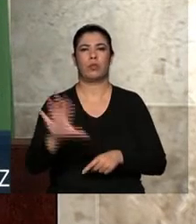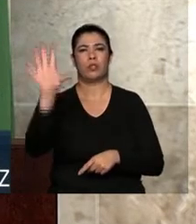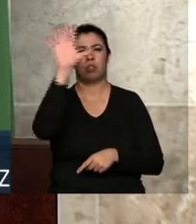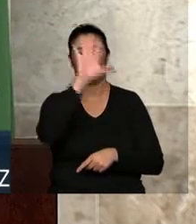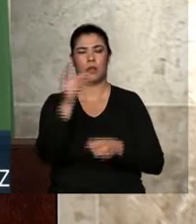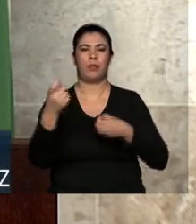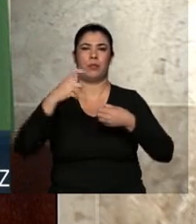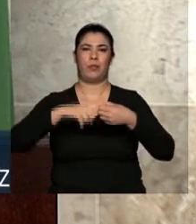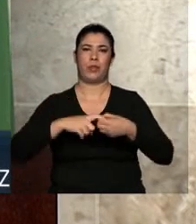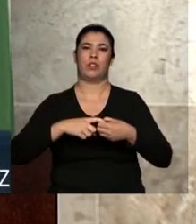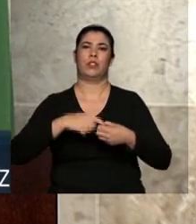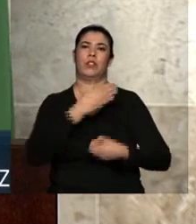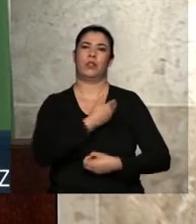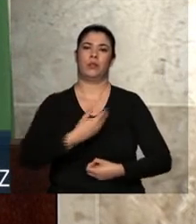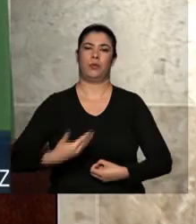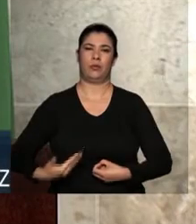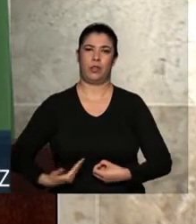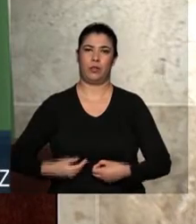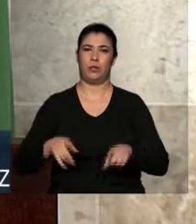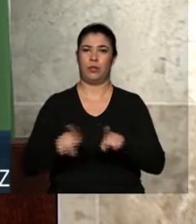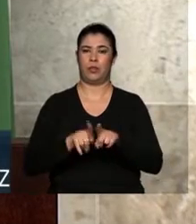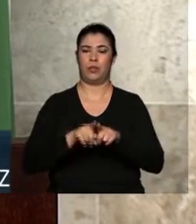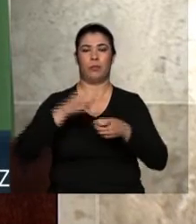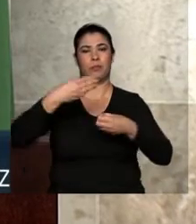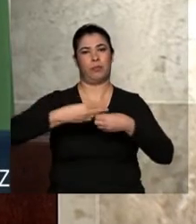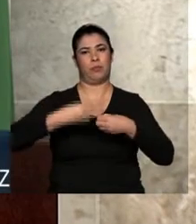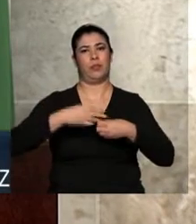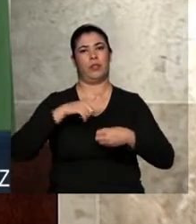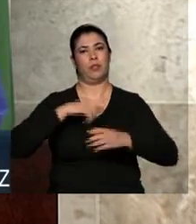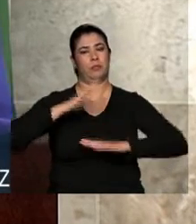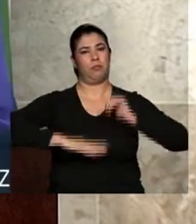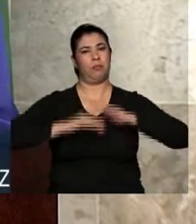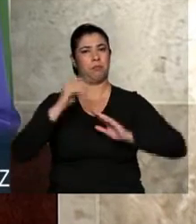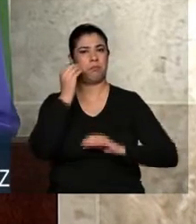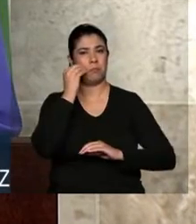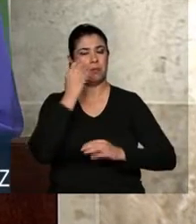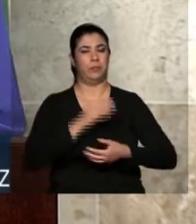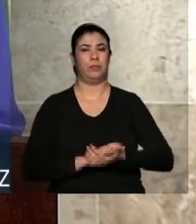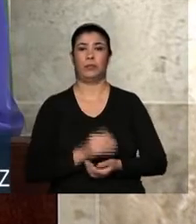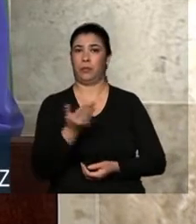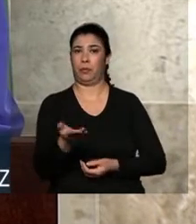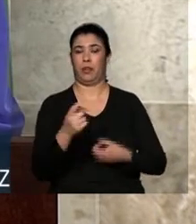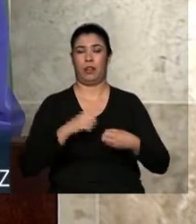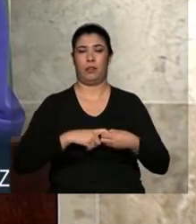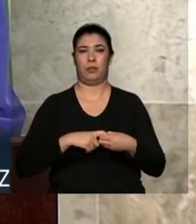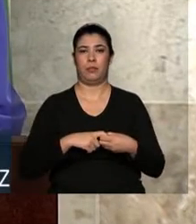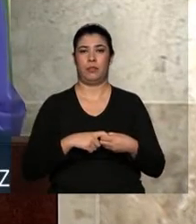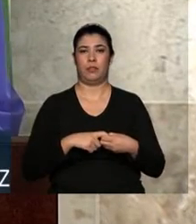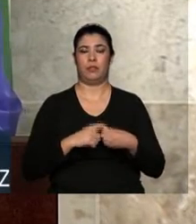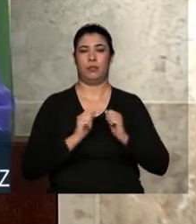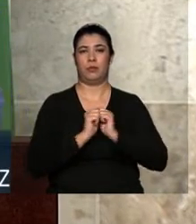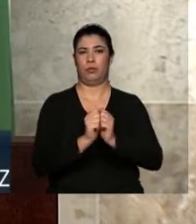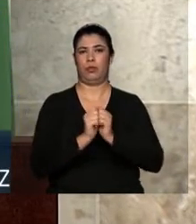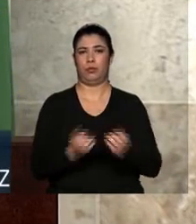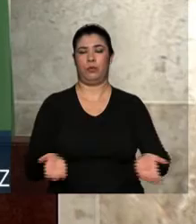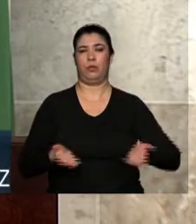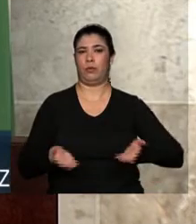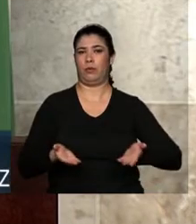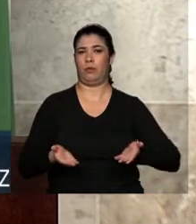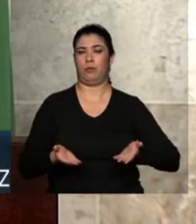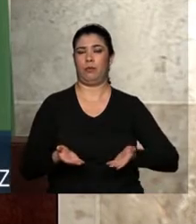municípios onde elas existem. Mas essa parceria, ela agora